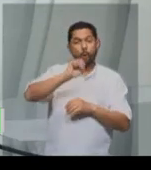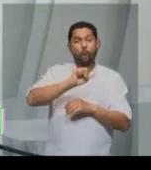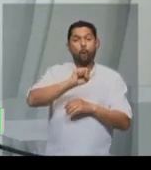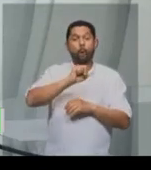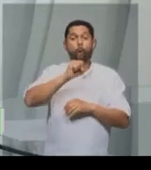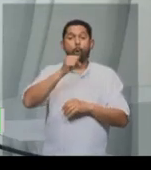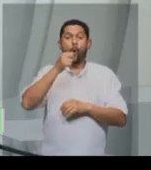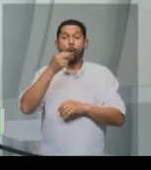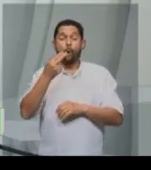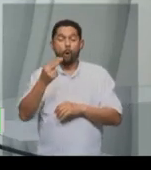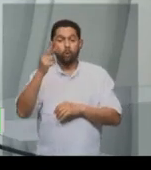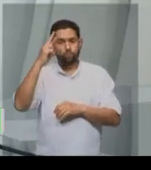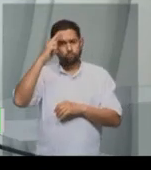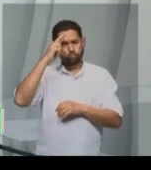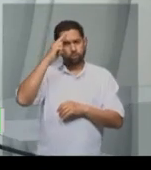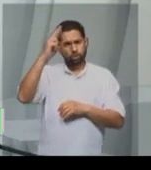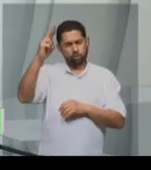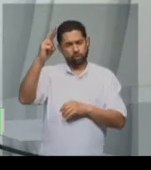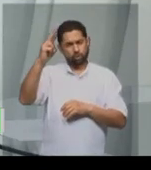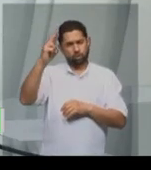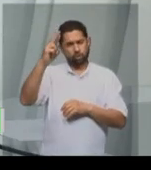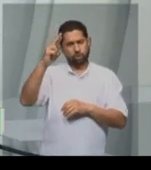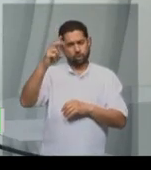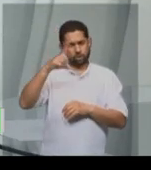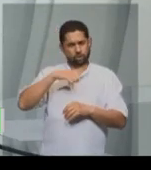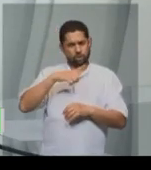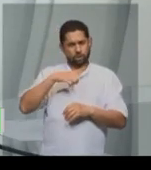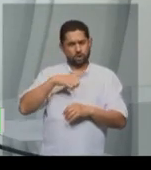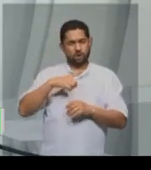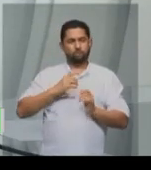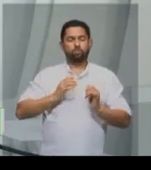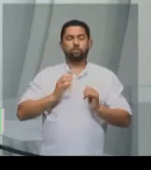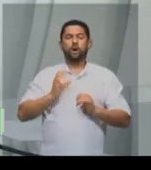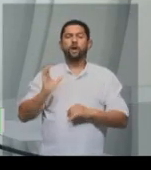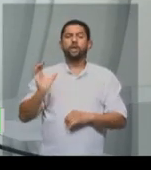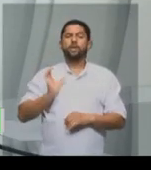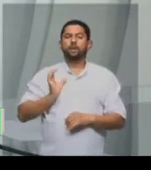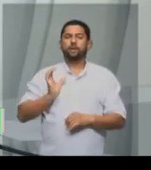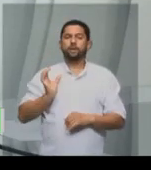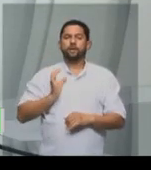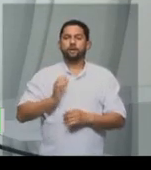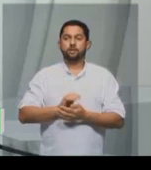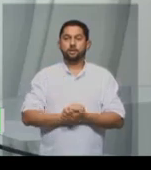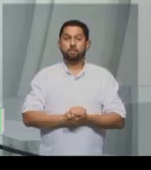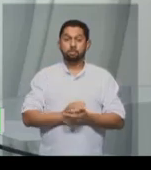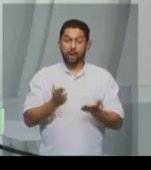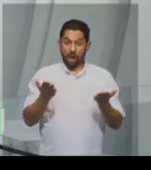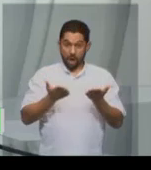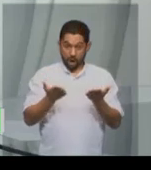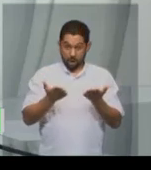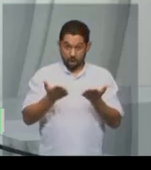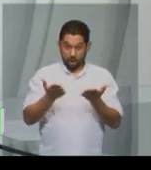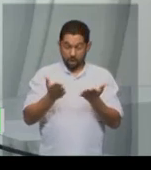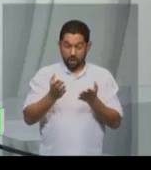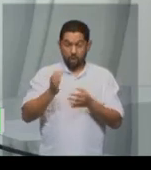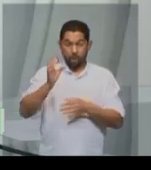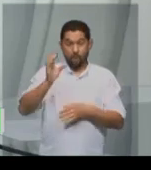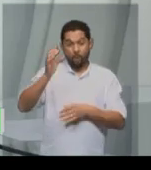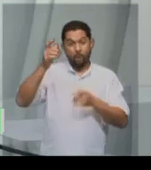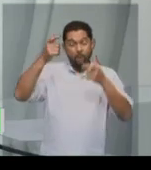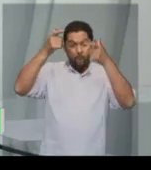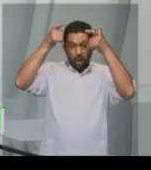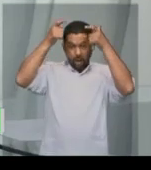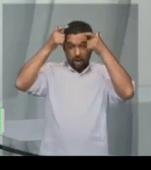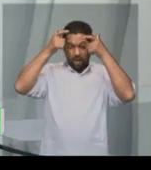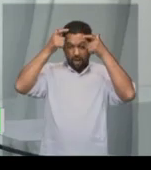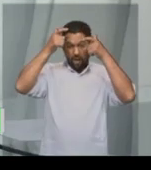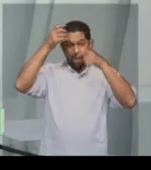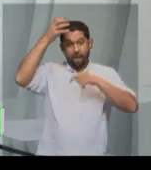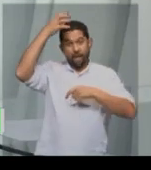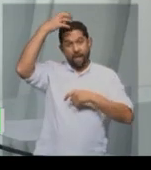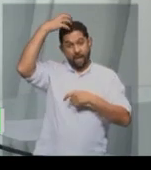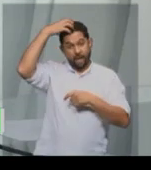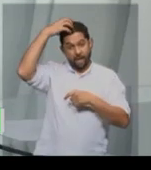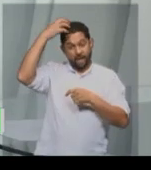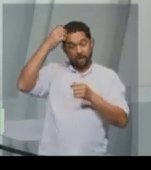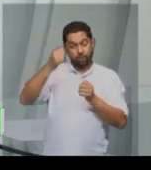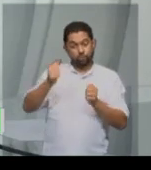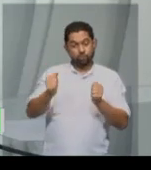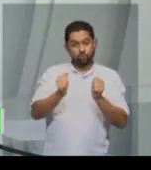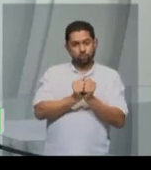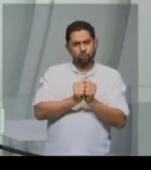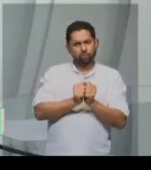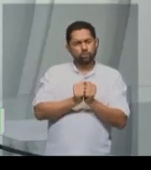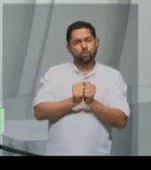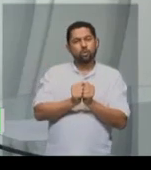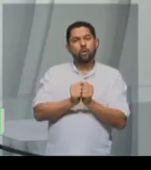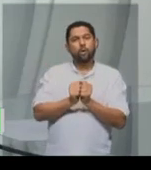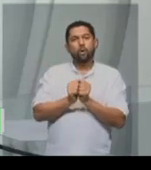os reis e a partir da união dos reis com a nova classe que estava surgindo que é a classe